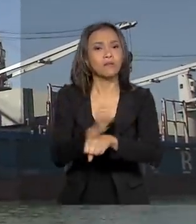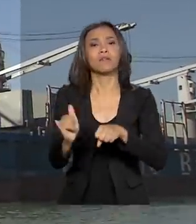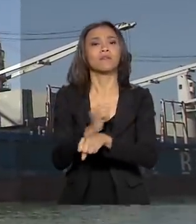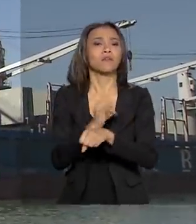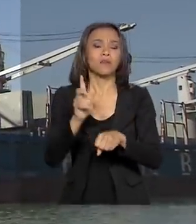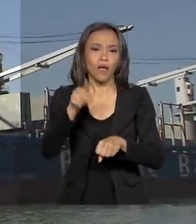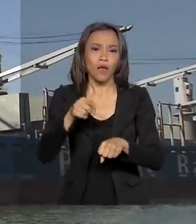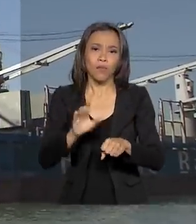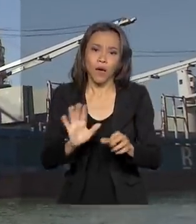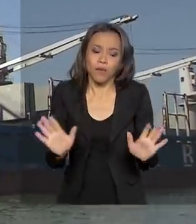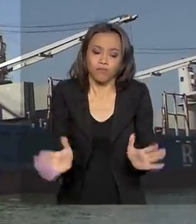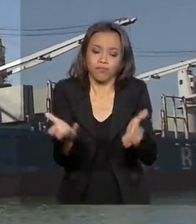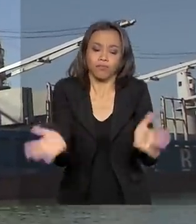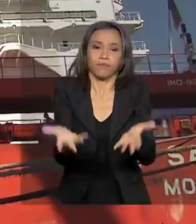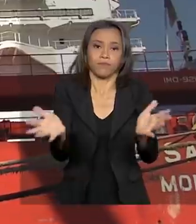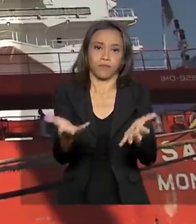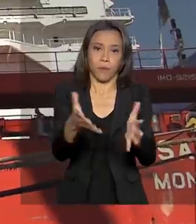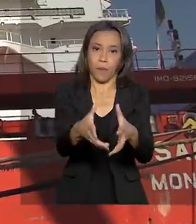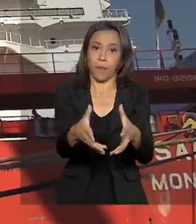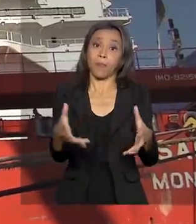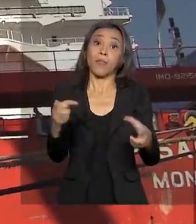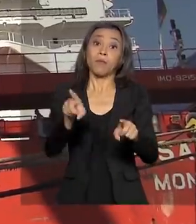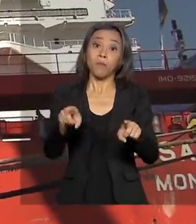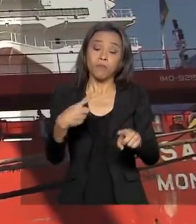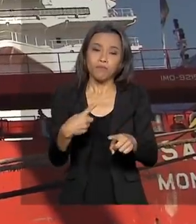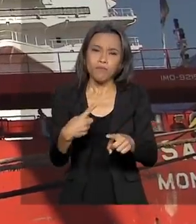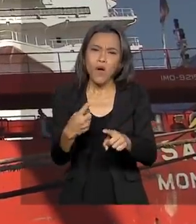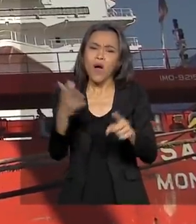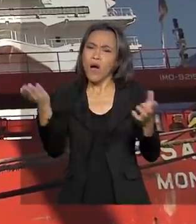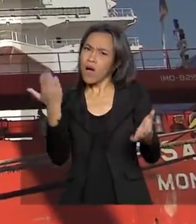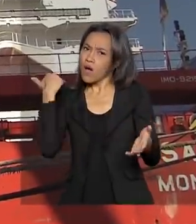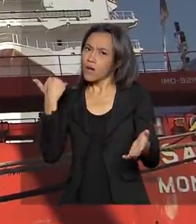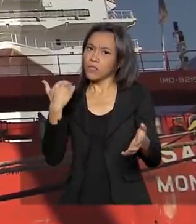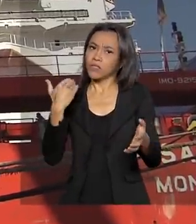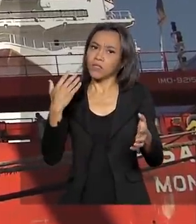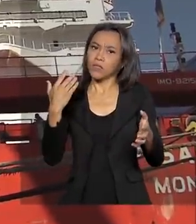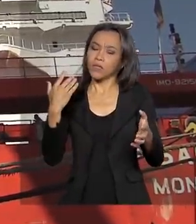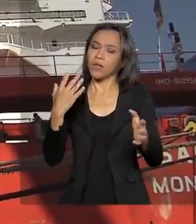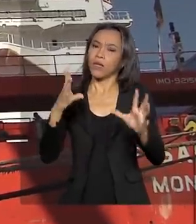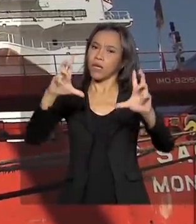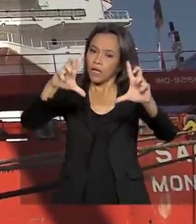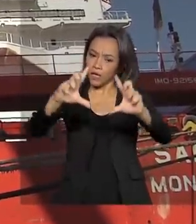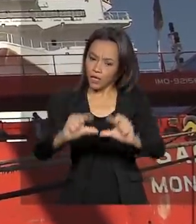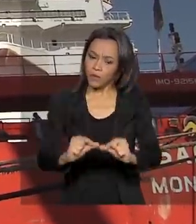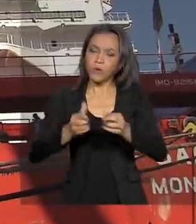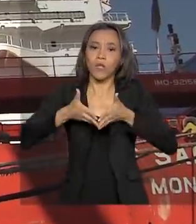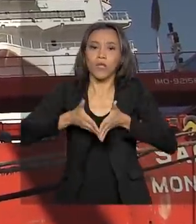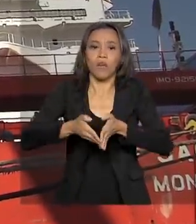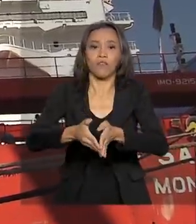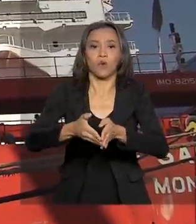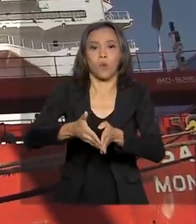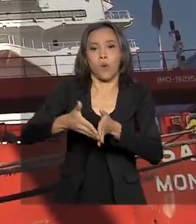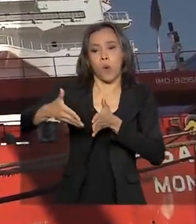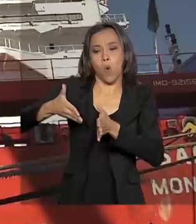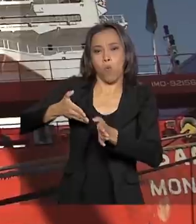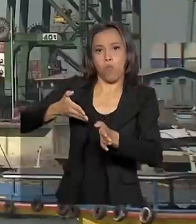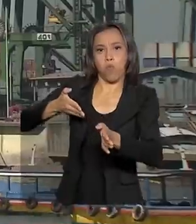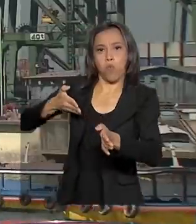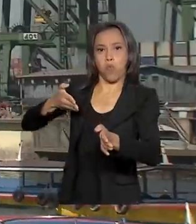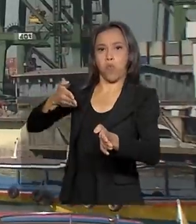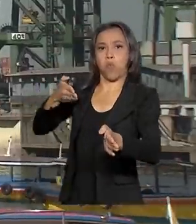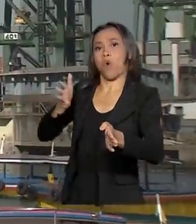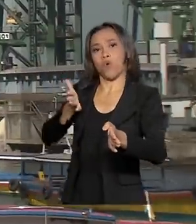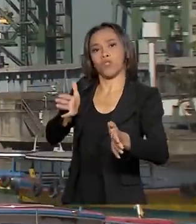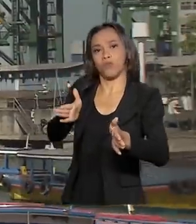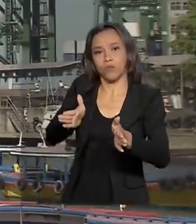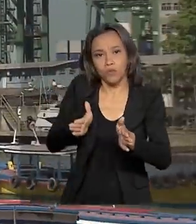Uma delas foi a redução das filas de navio, de navios, desculpa, para atracar no Porto. Em março, a média